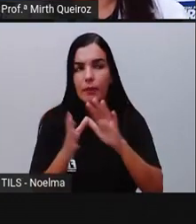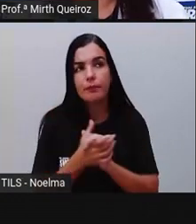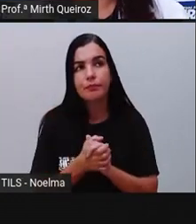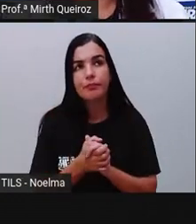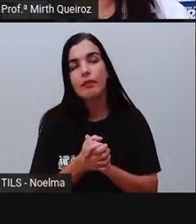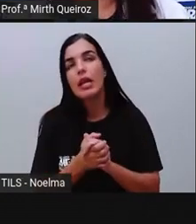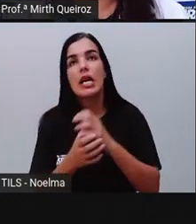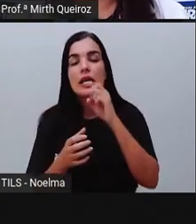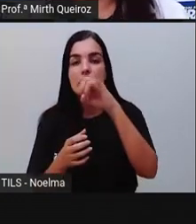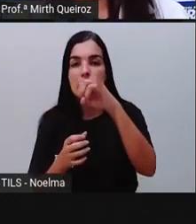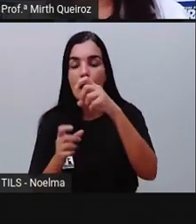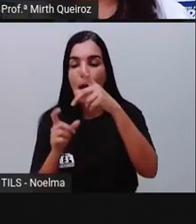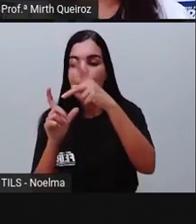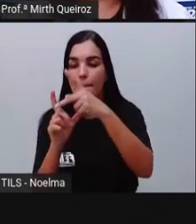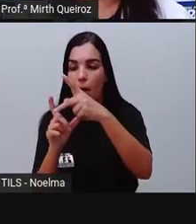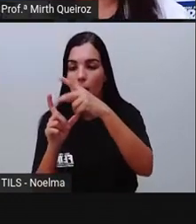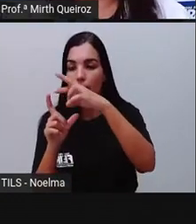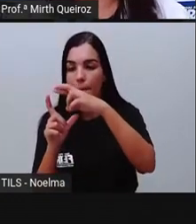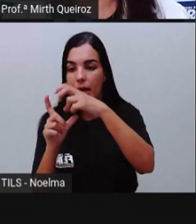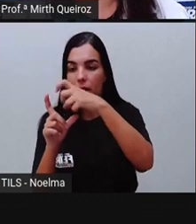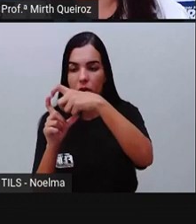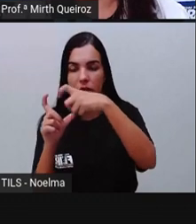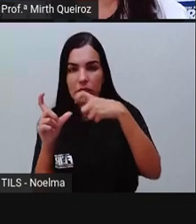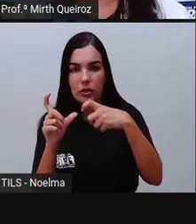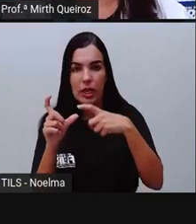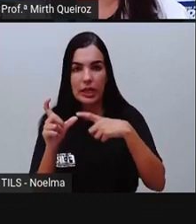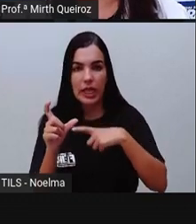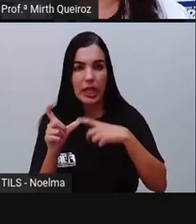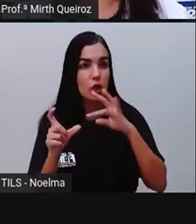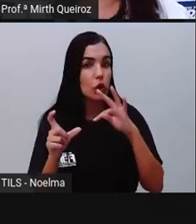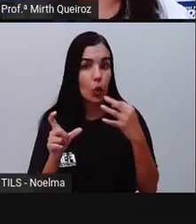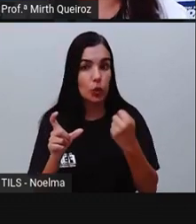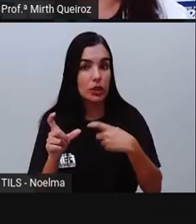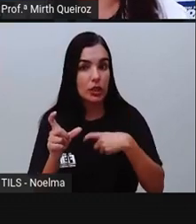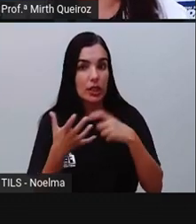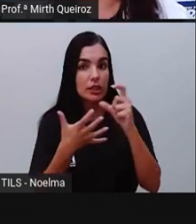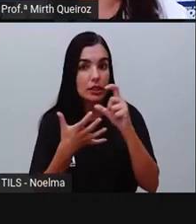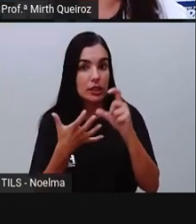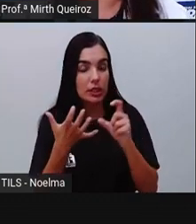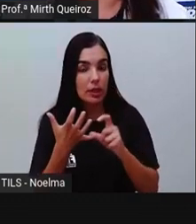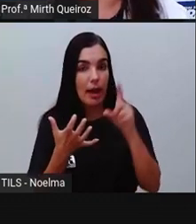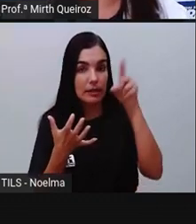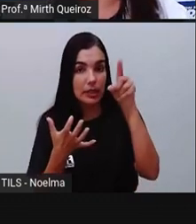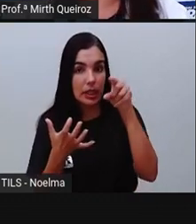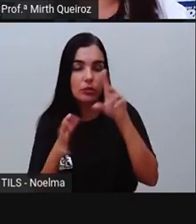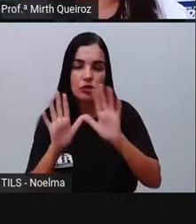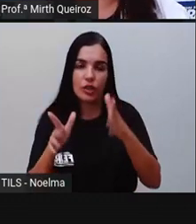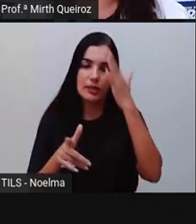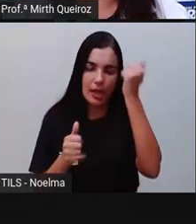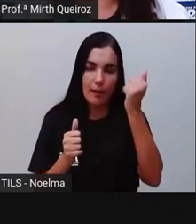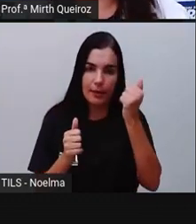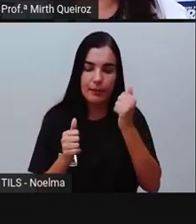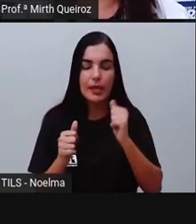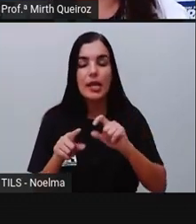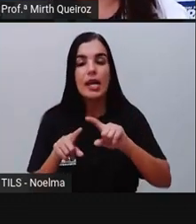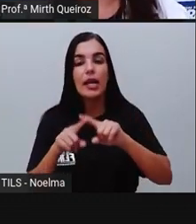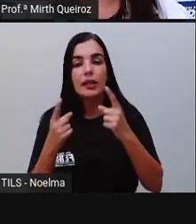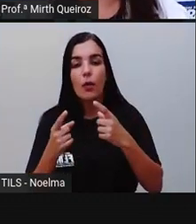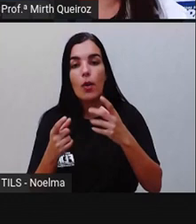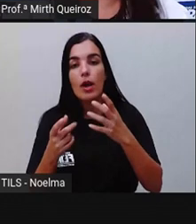acentuadas. A gente já vai saber já de cara, né? E as palavras que têm em maior quantidade